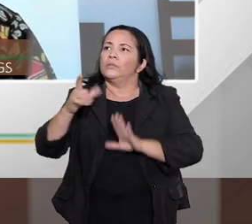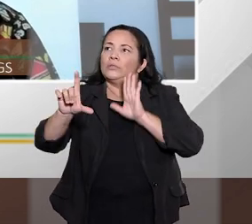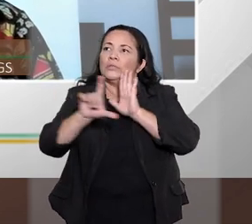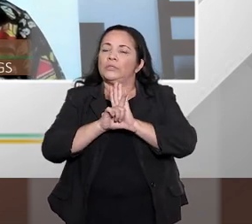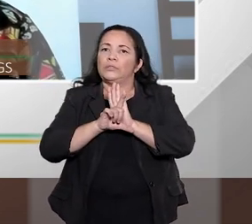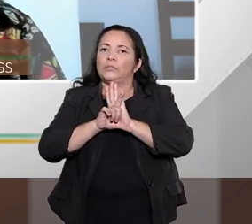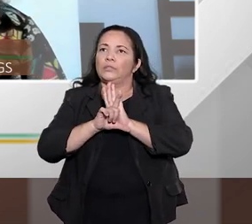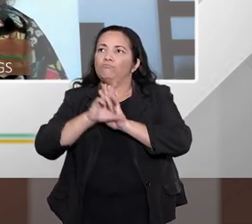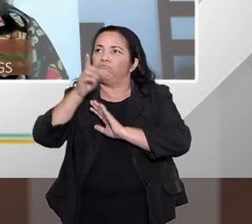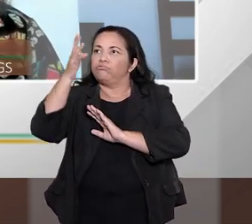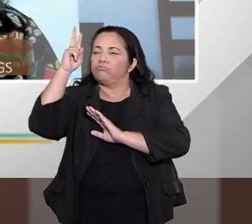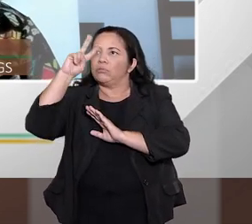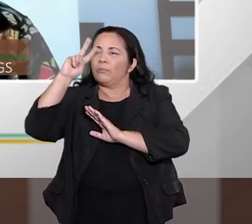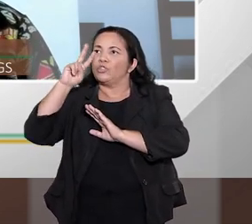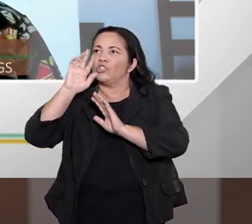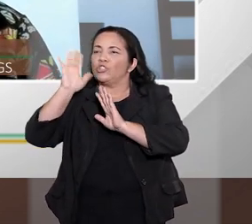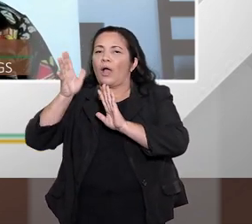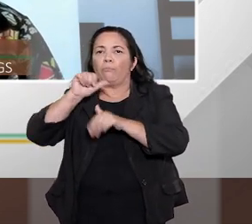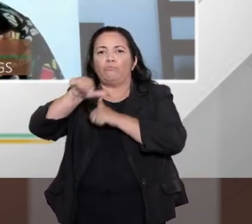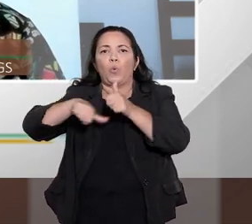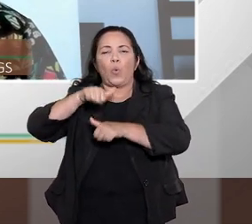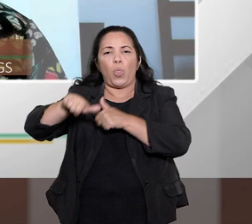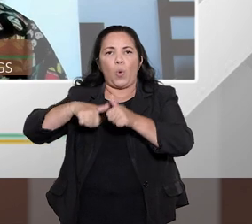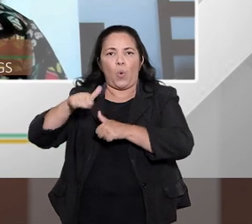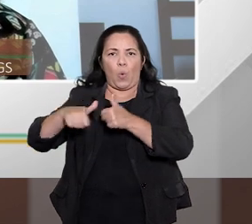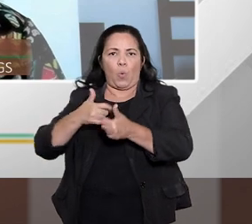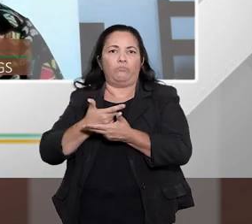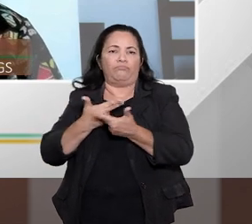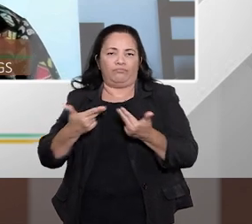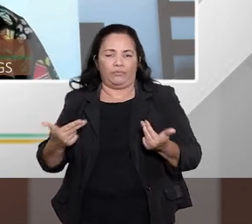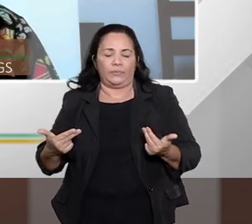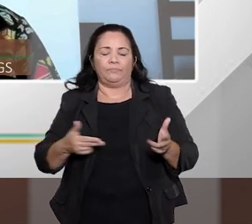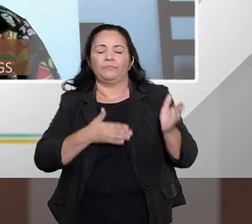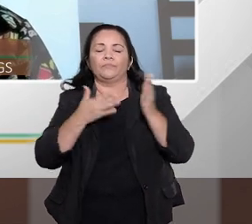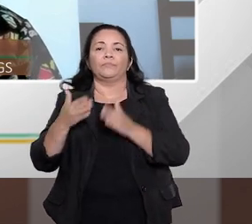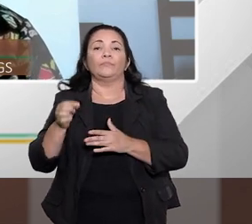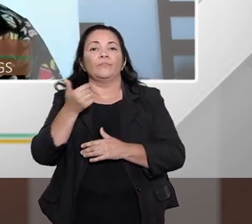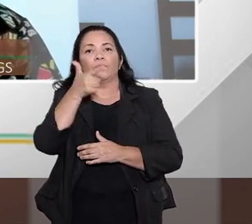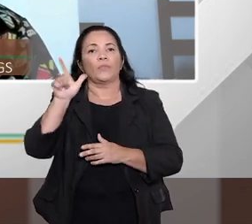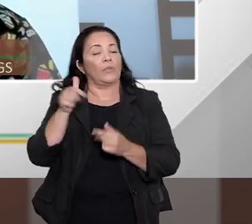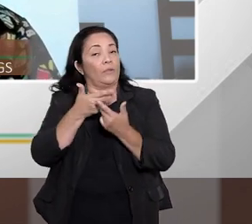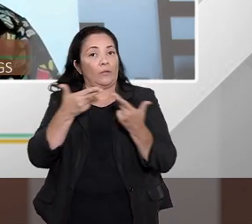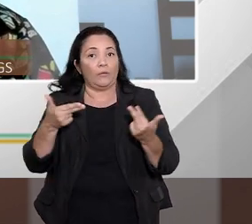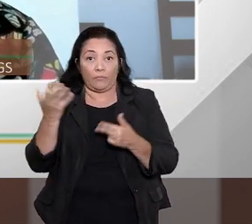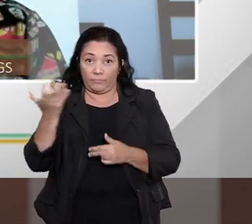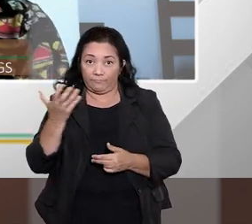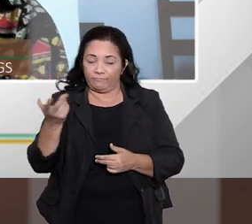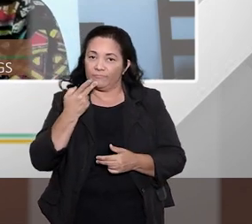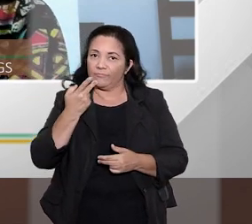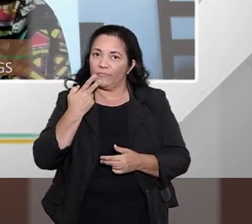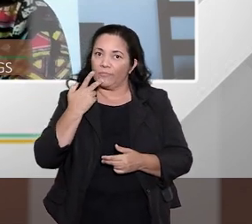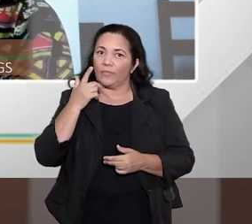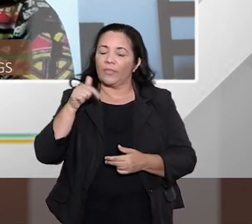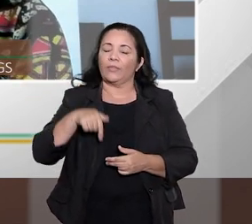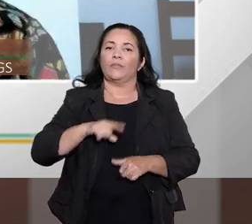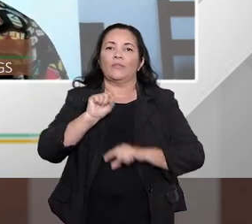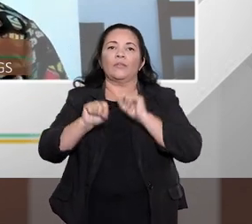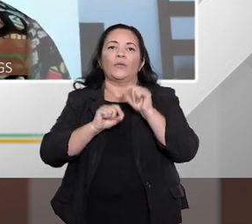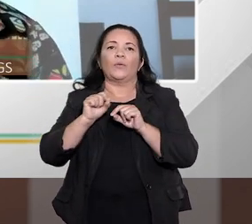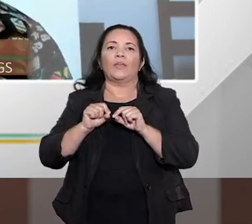fez muito um outro ponto que eu queria destacar que também é um importante conquista do